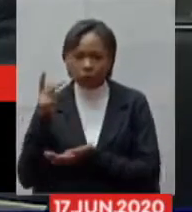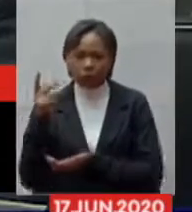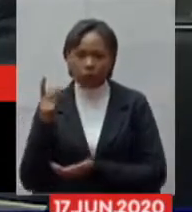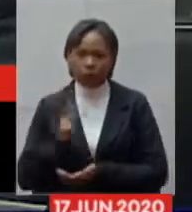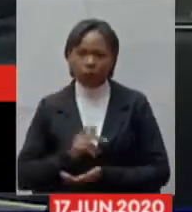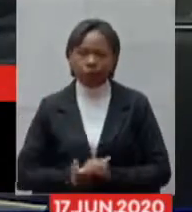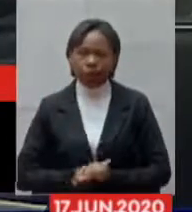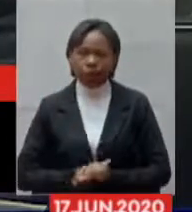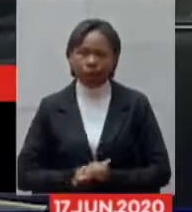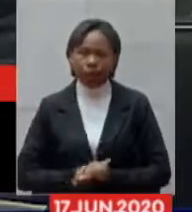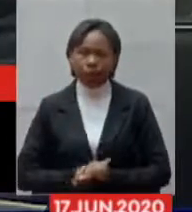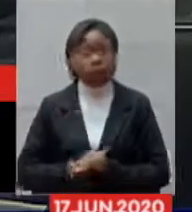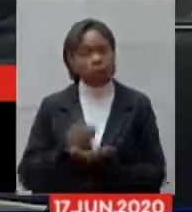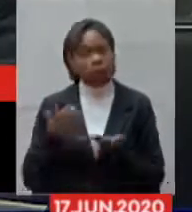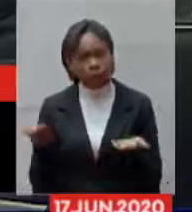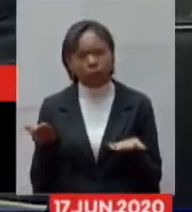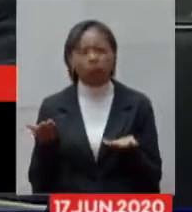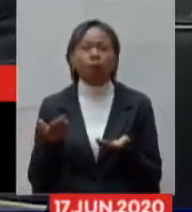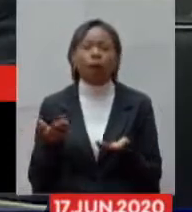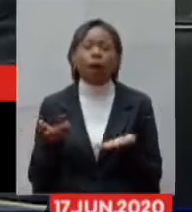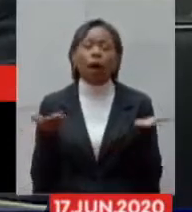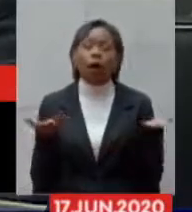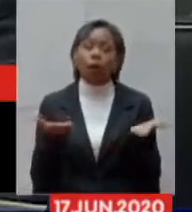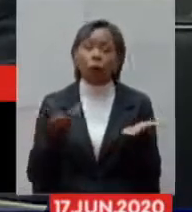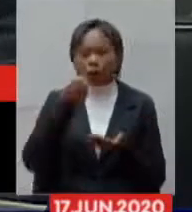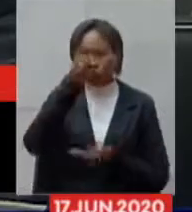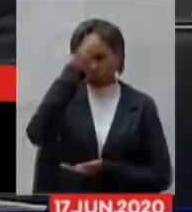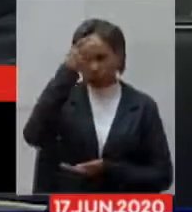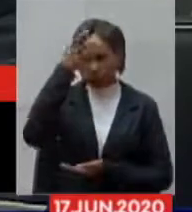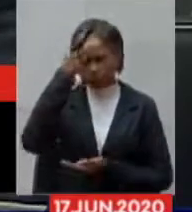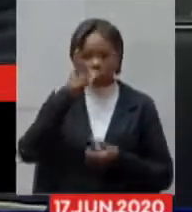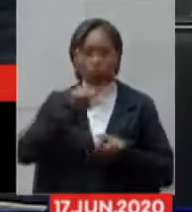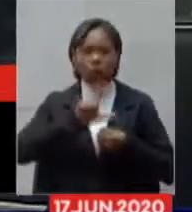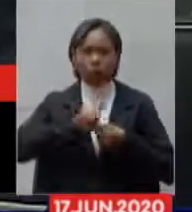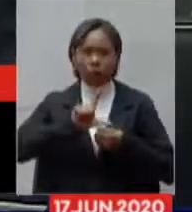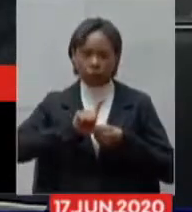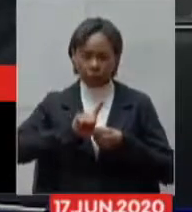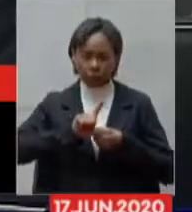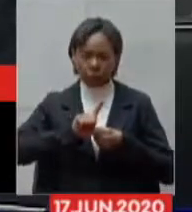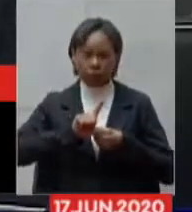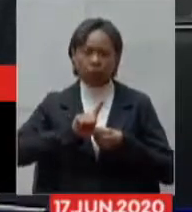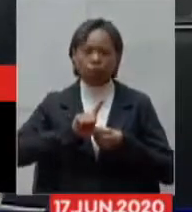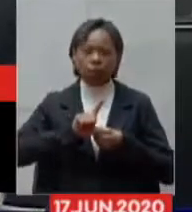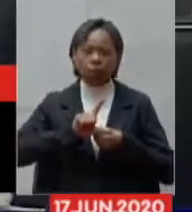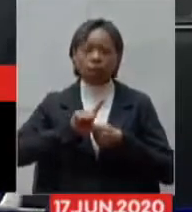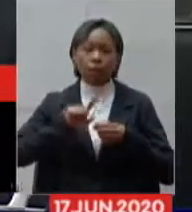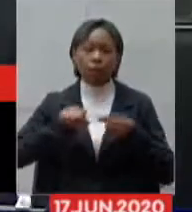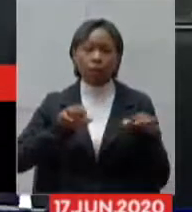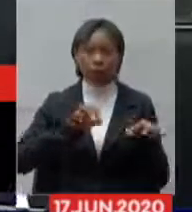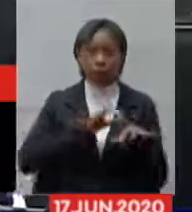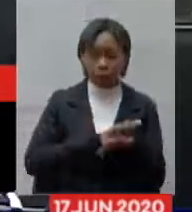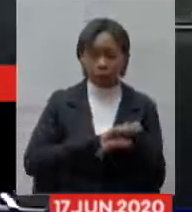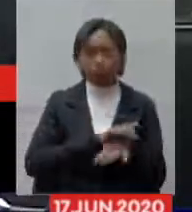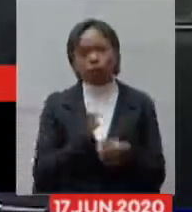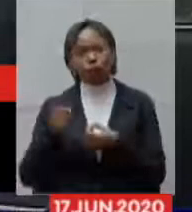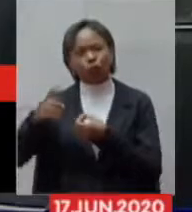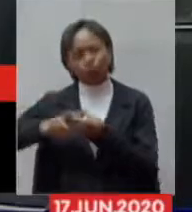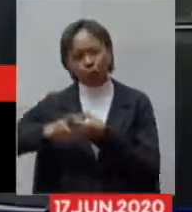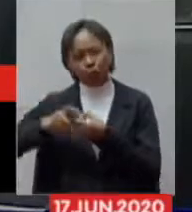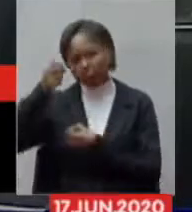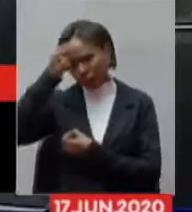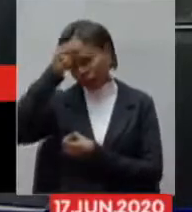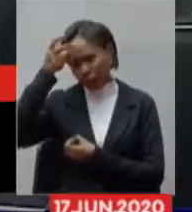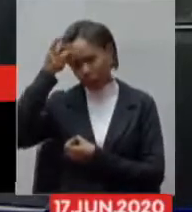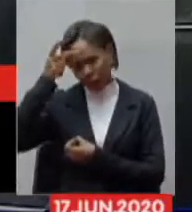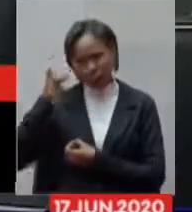bom vamos passar então ao prefeito de Lavras em seguida nós retornamos ao prefeito de Uberaba cumprimentando